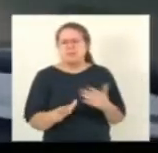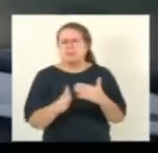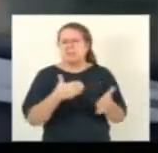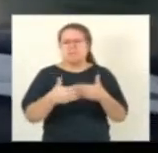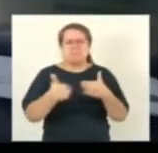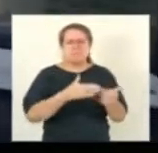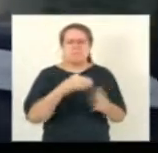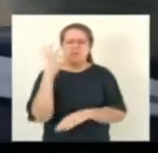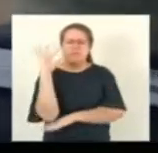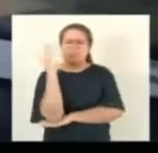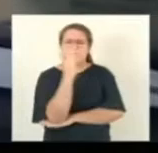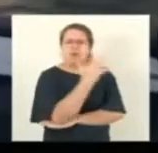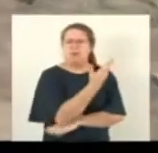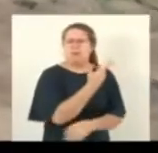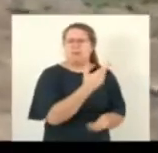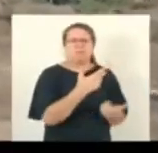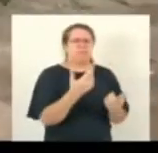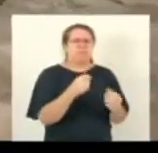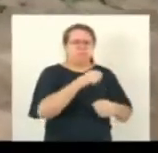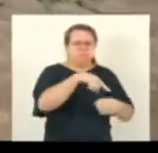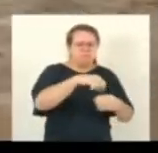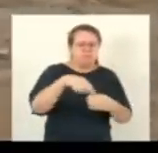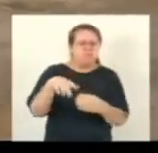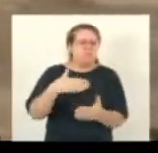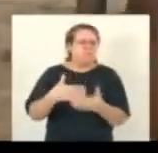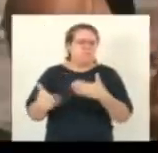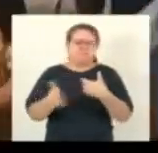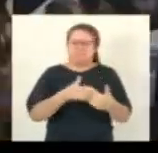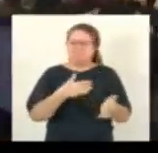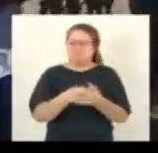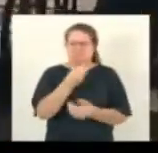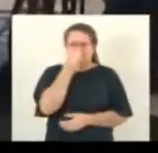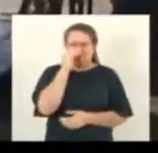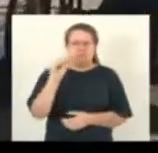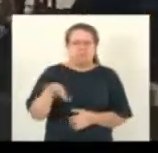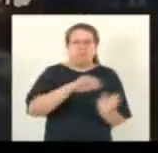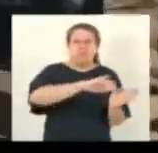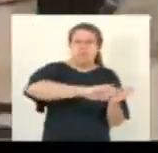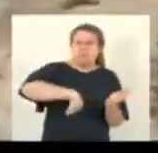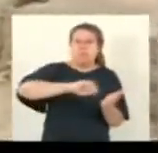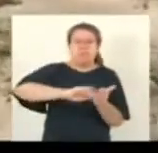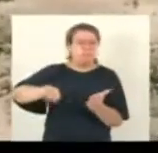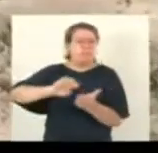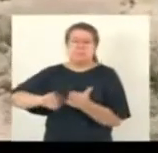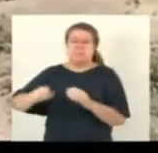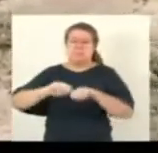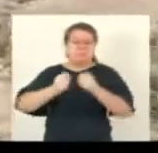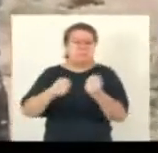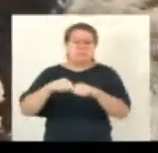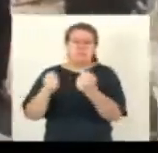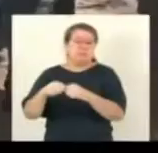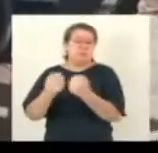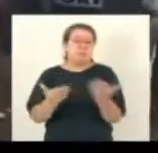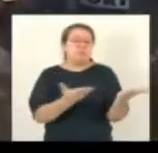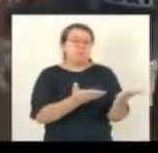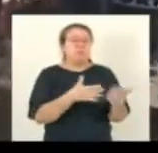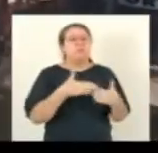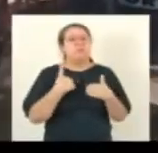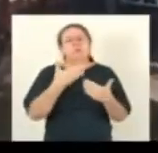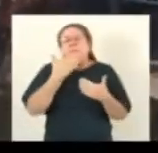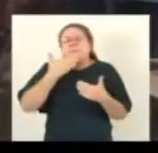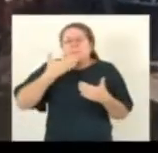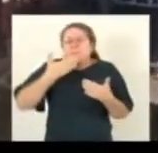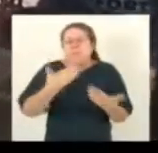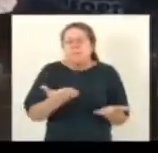defender estas famílias. Prometeu aqui, na Assembleia Legislativa. Volto a fazer aqui o meu apelo em nome destas